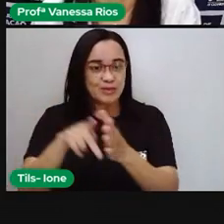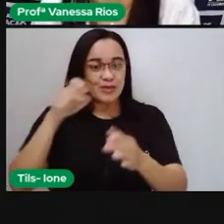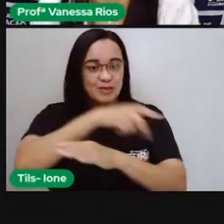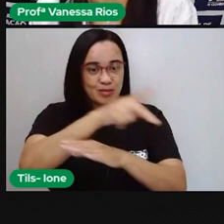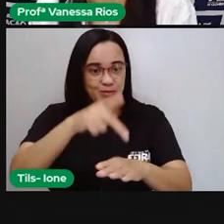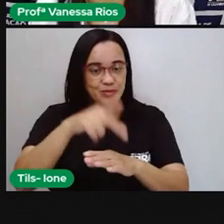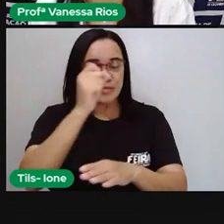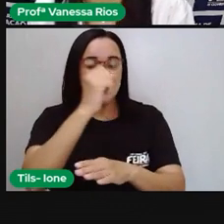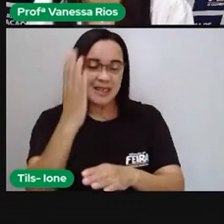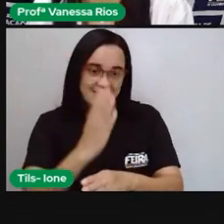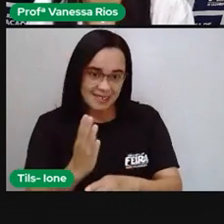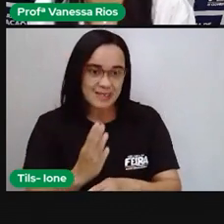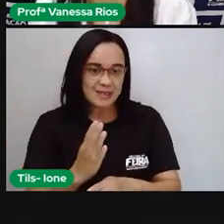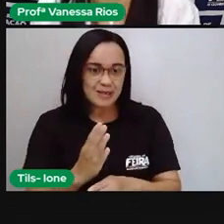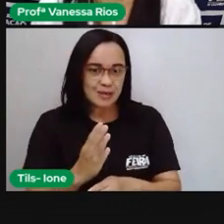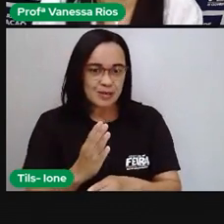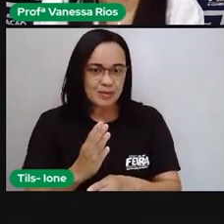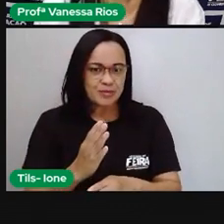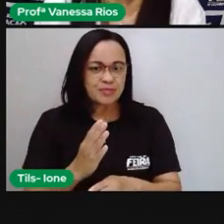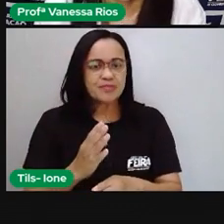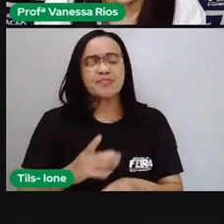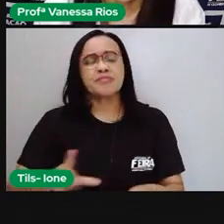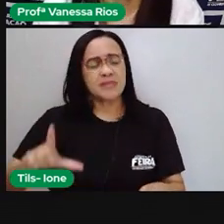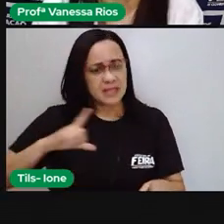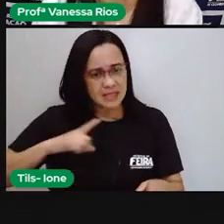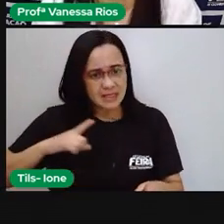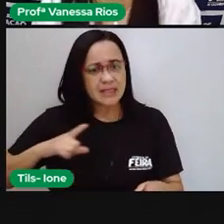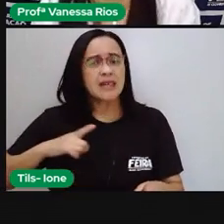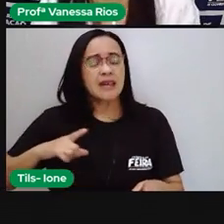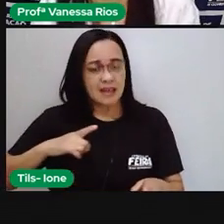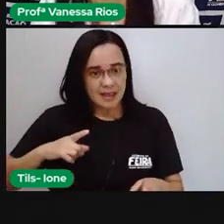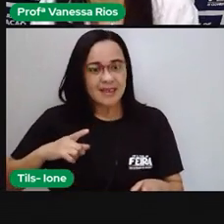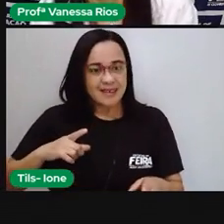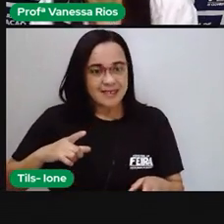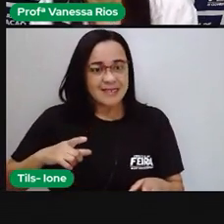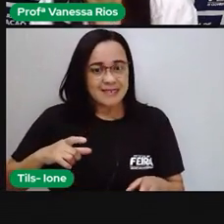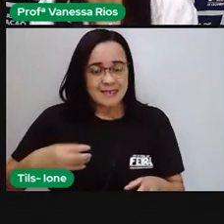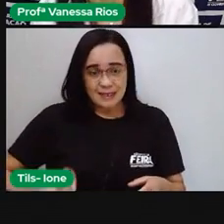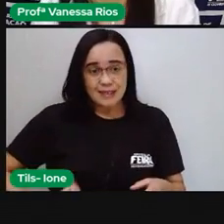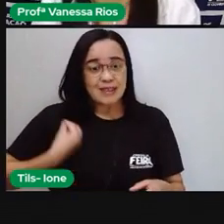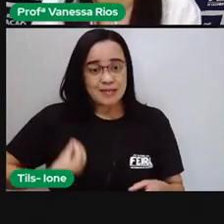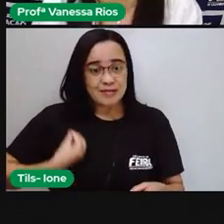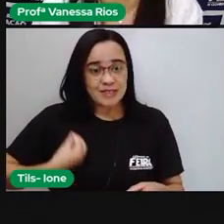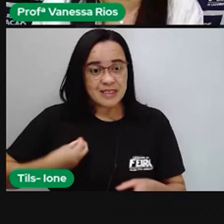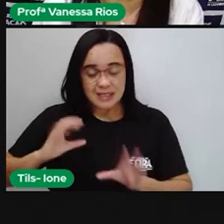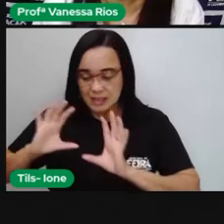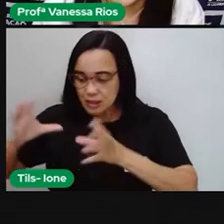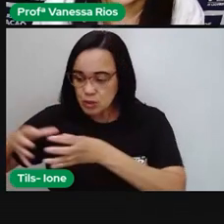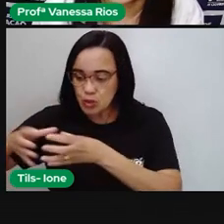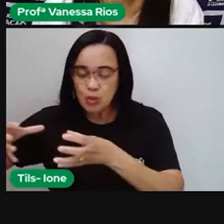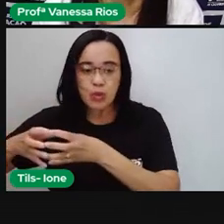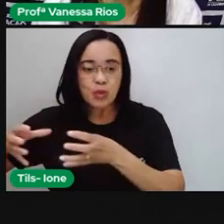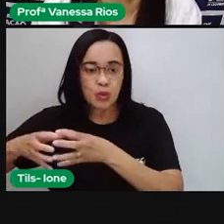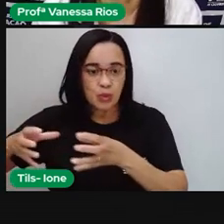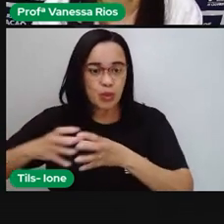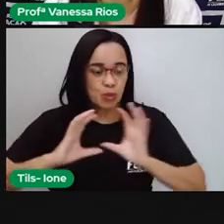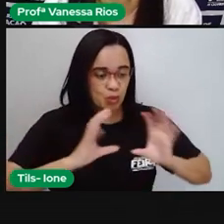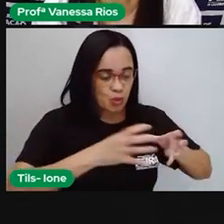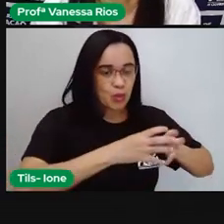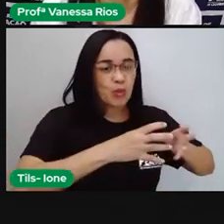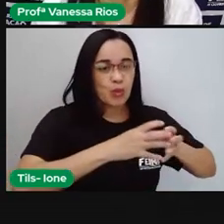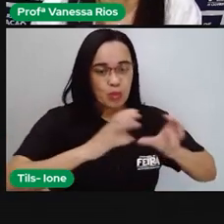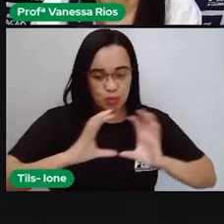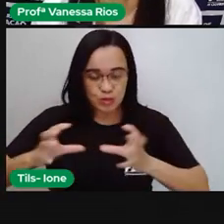presente no nosso cotidiano menor, né? Quando a gente fala aí das comunidades, da própria cidade de Feira de